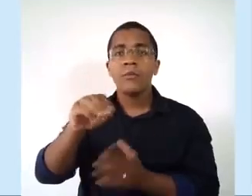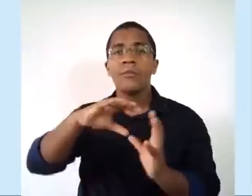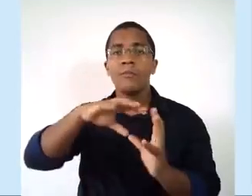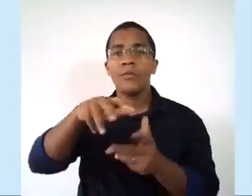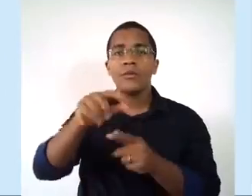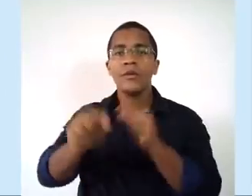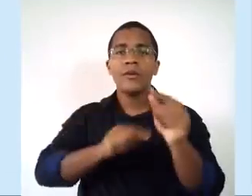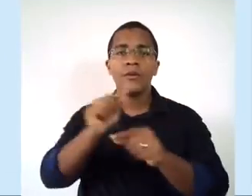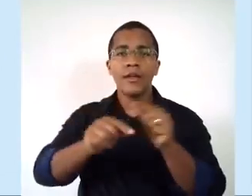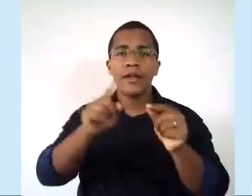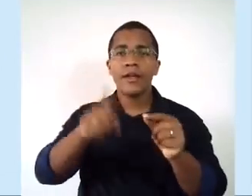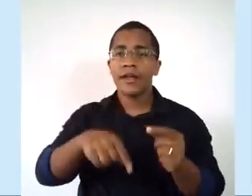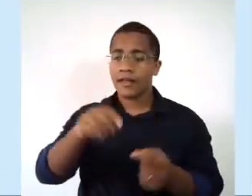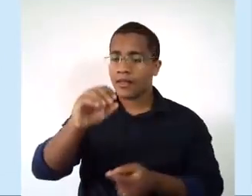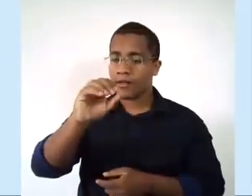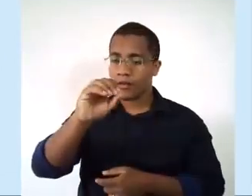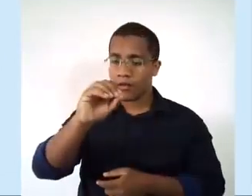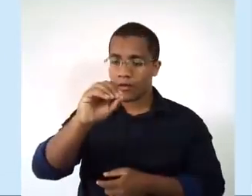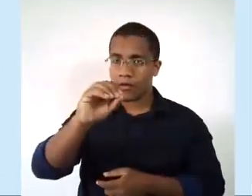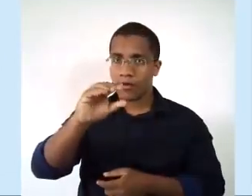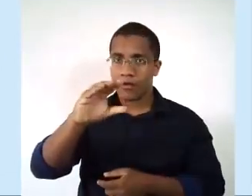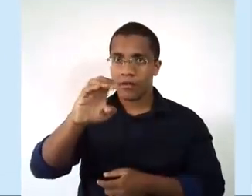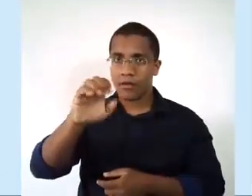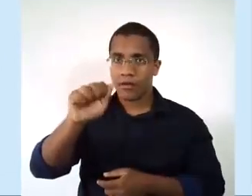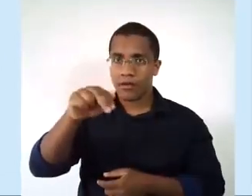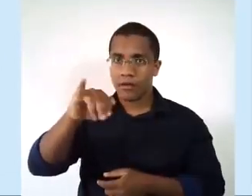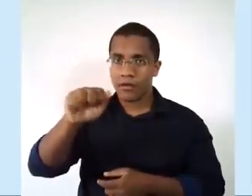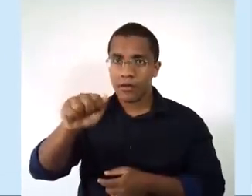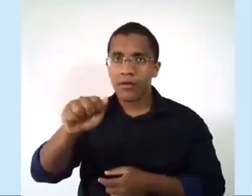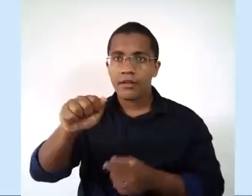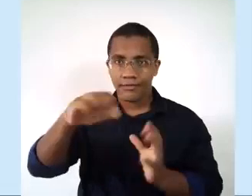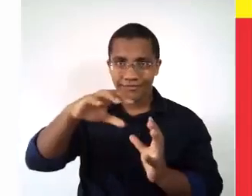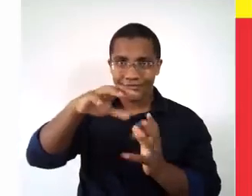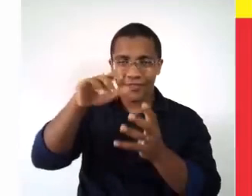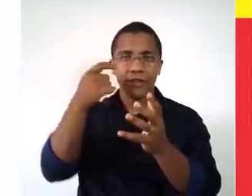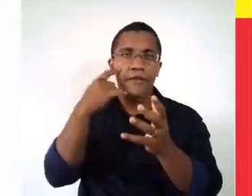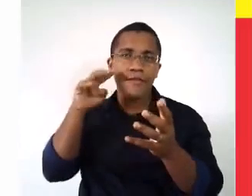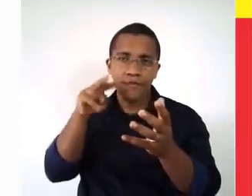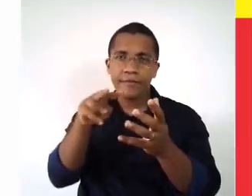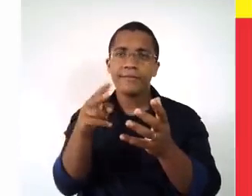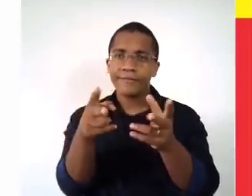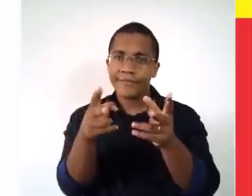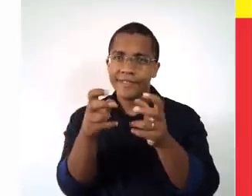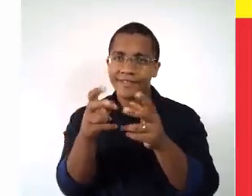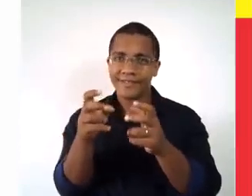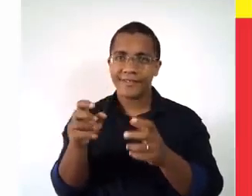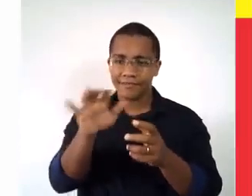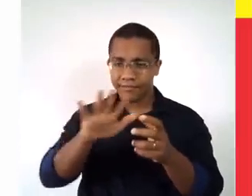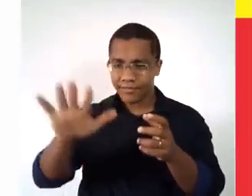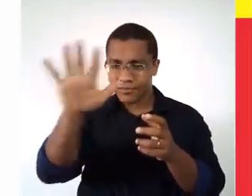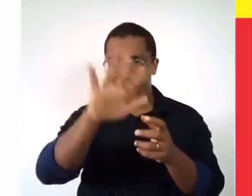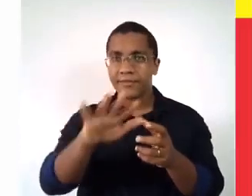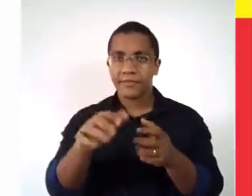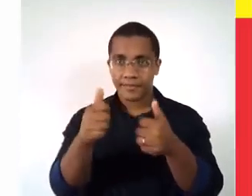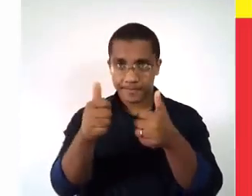região lá da Oceania, tá? Que a gente vê lá na formação territorial do nosso planeta. Gente, essa